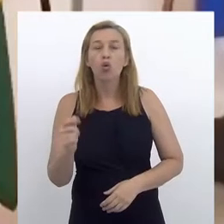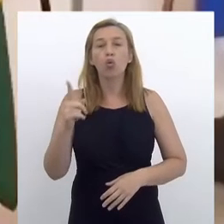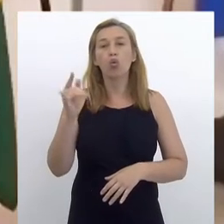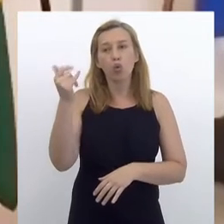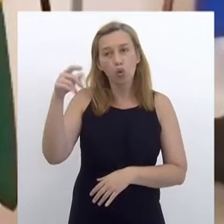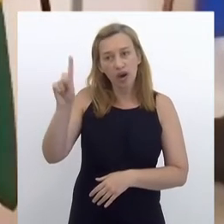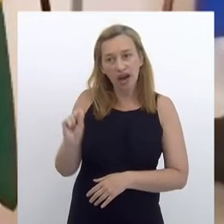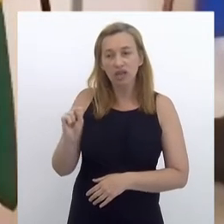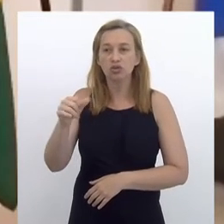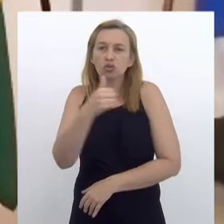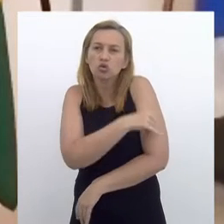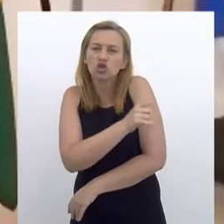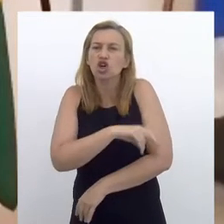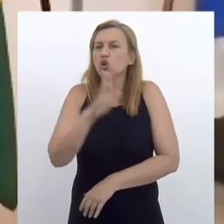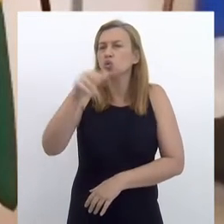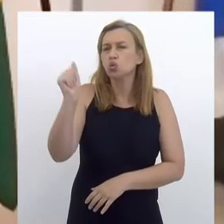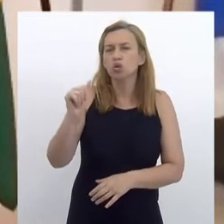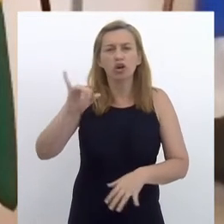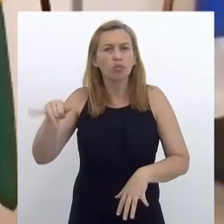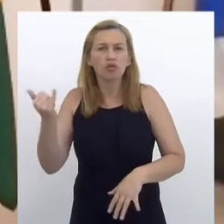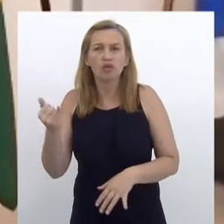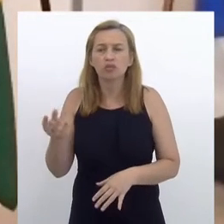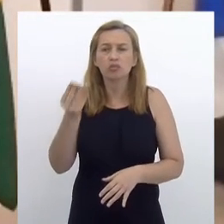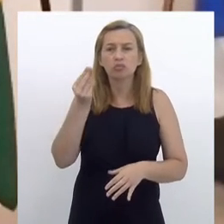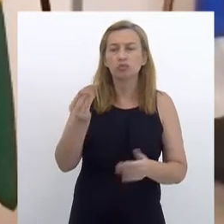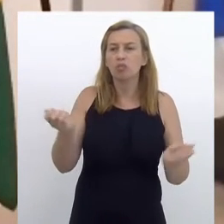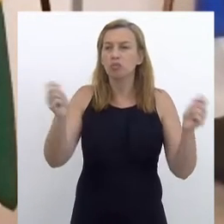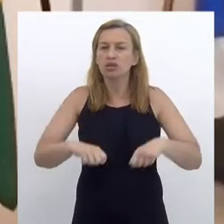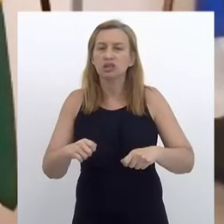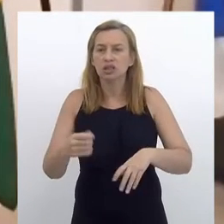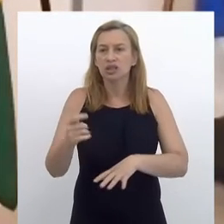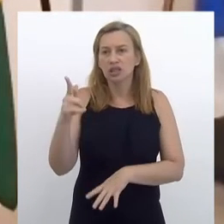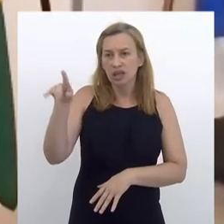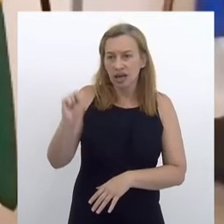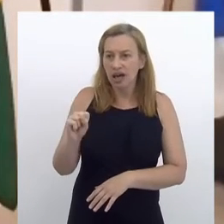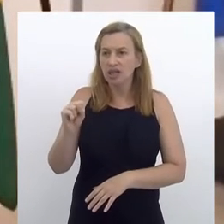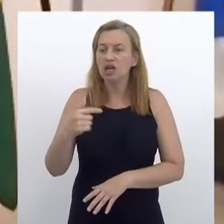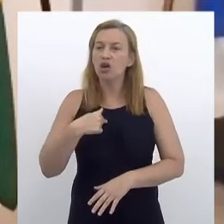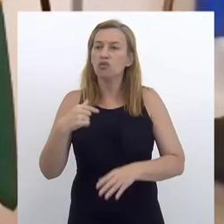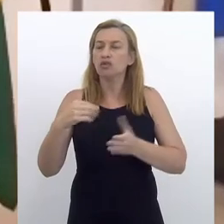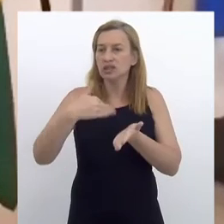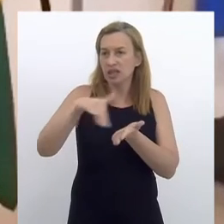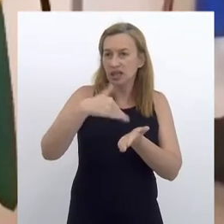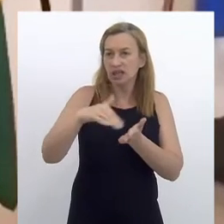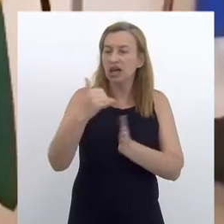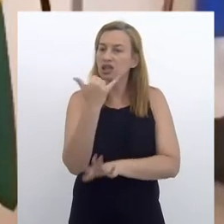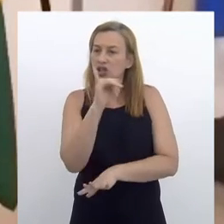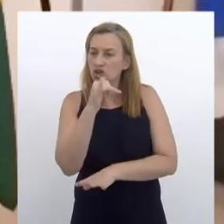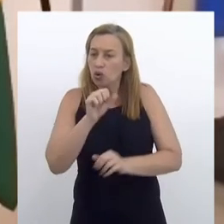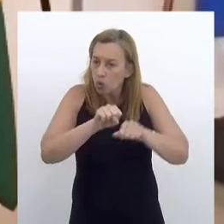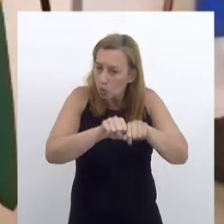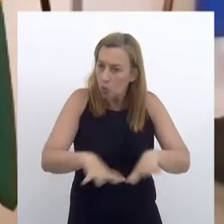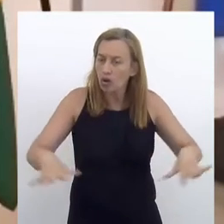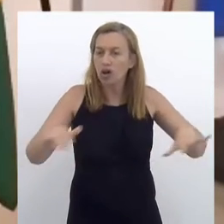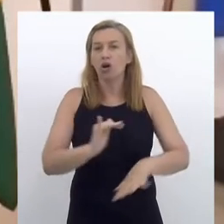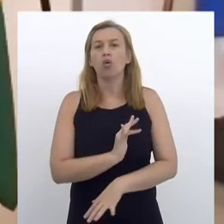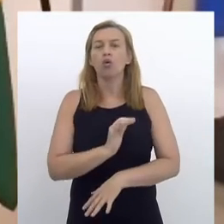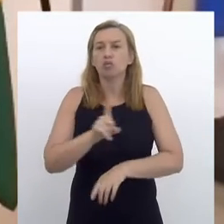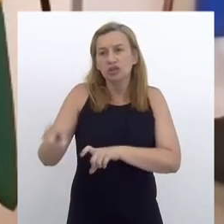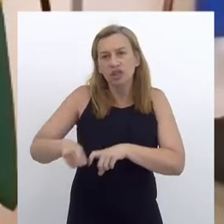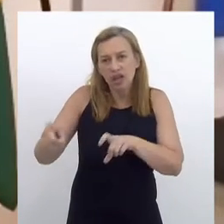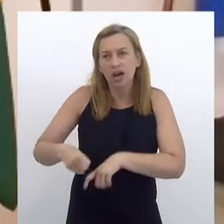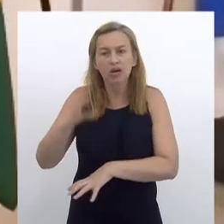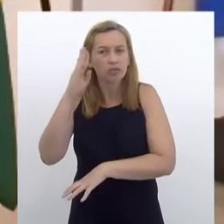gás, o Rio de Janeiro nunca aproveitou a sua potencialidade de gás. Na ocasião que eu fui secretário de Energia, a conseguiu expandir o gás para o interior,